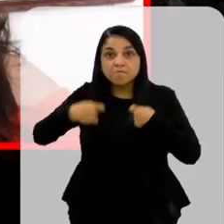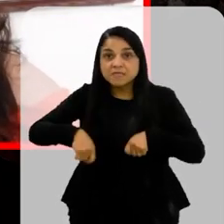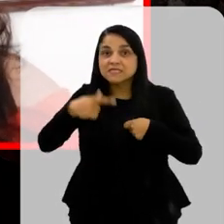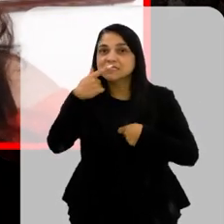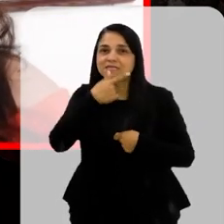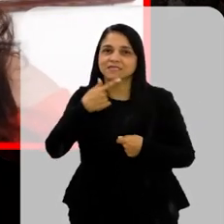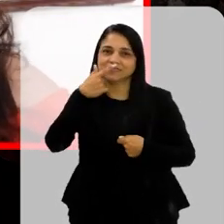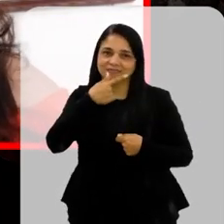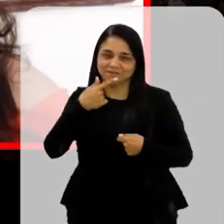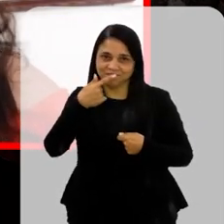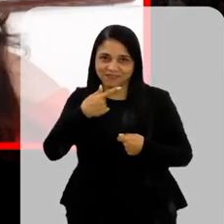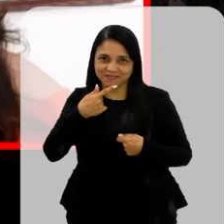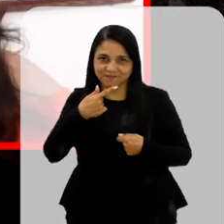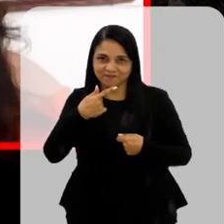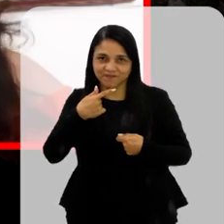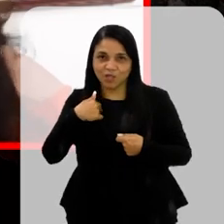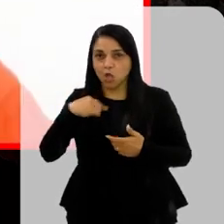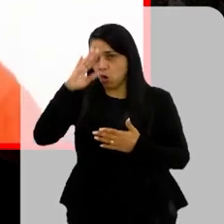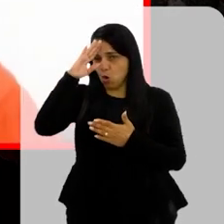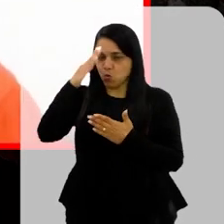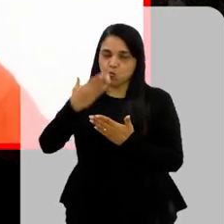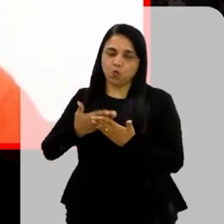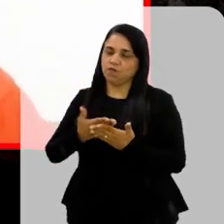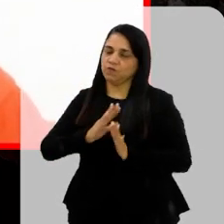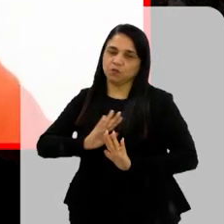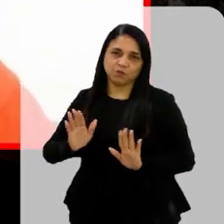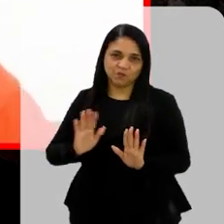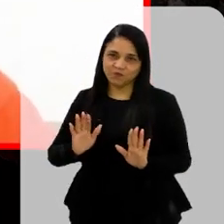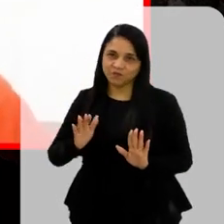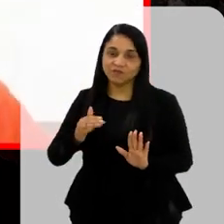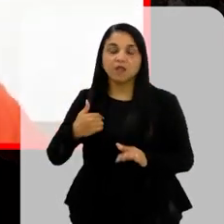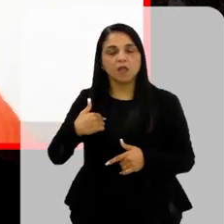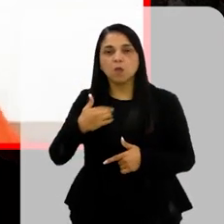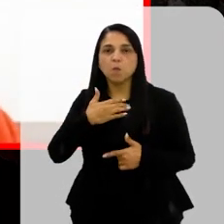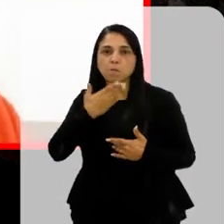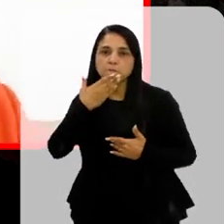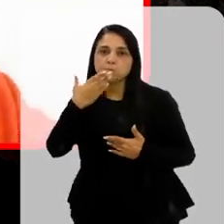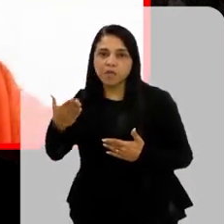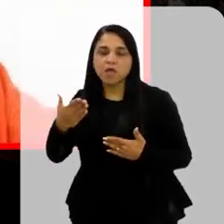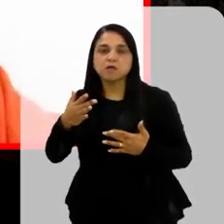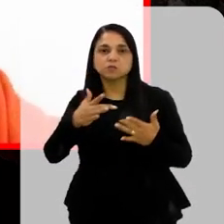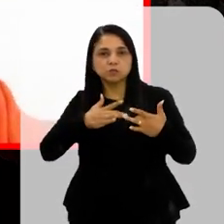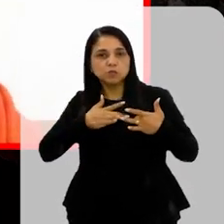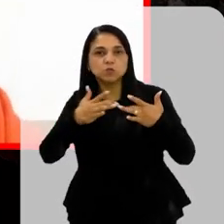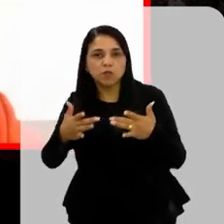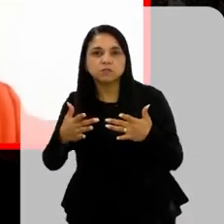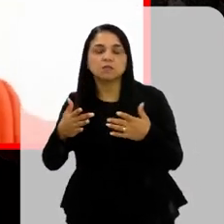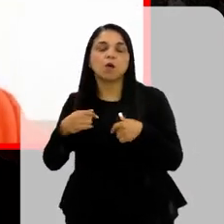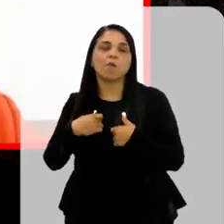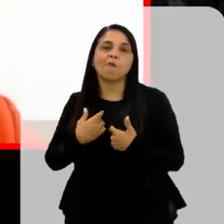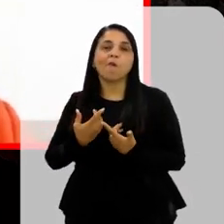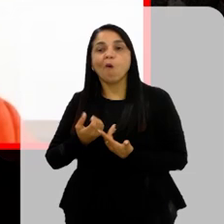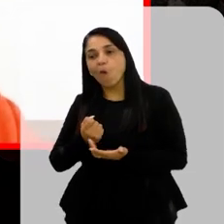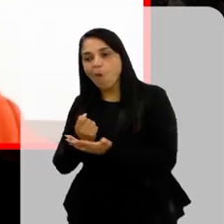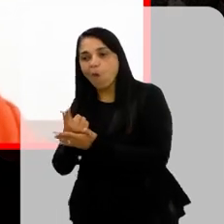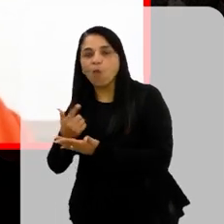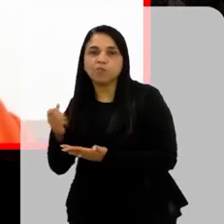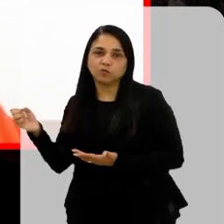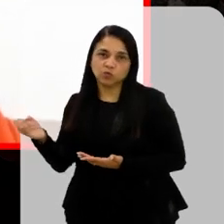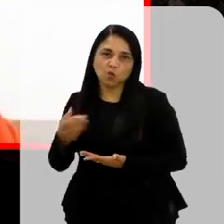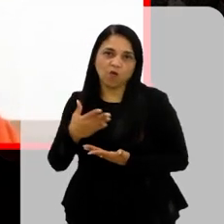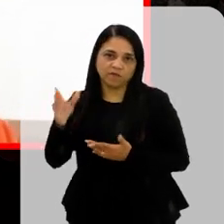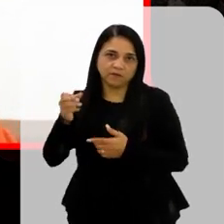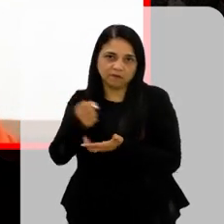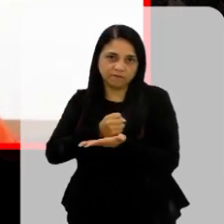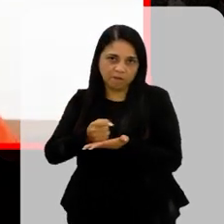medida Com certeza Então eu particularmente Não confio mais E aí eu parto Para a concorrência Para poder ter certeza De que